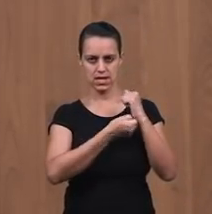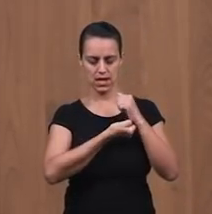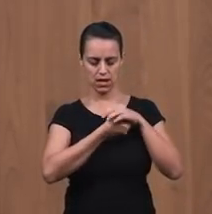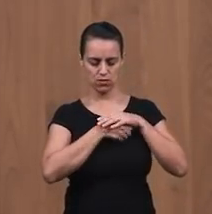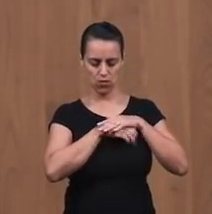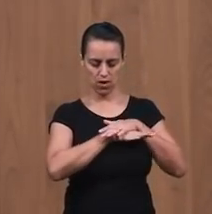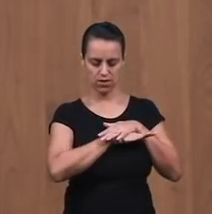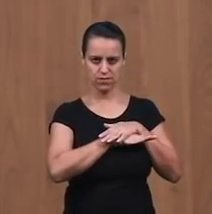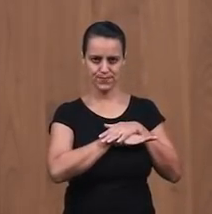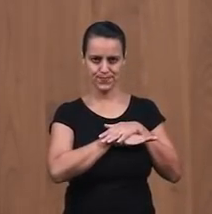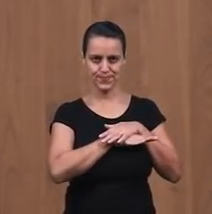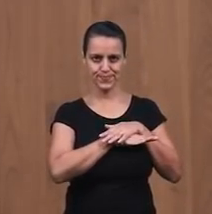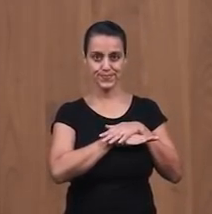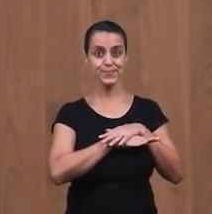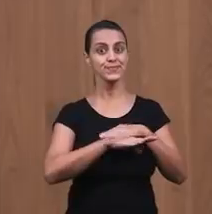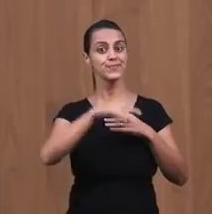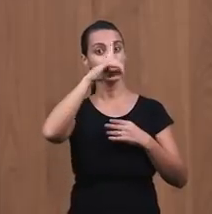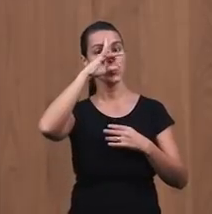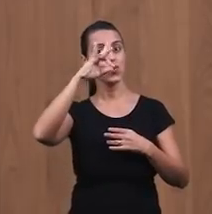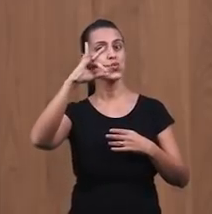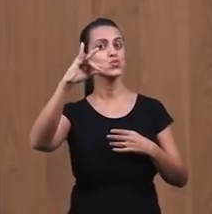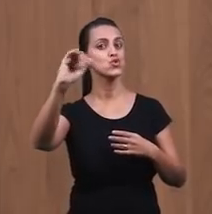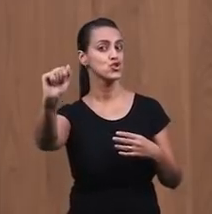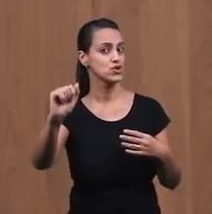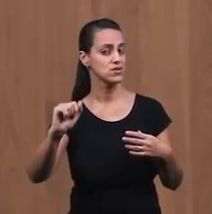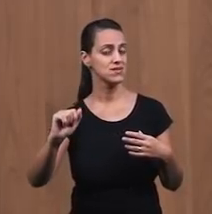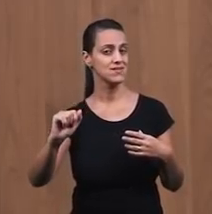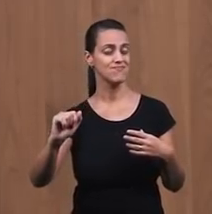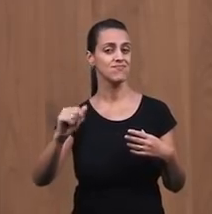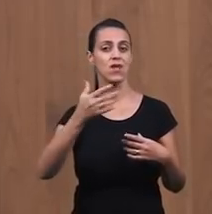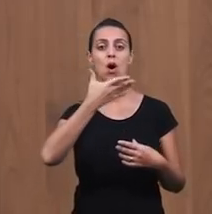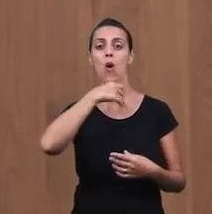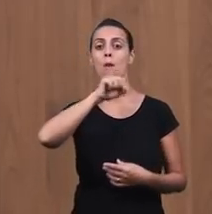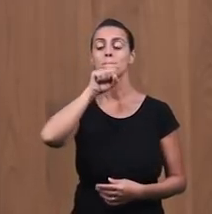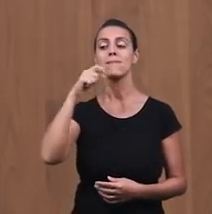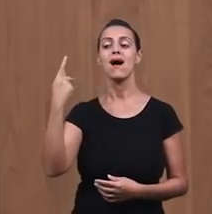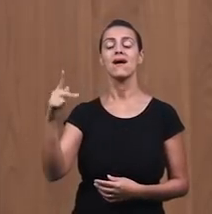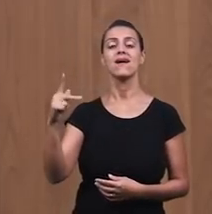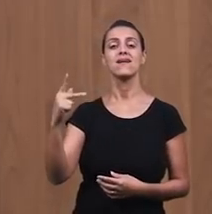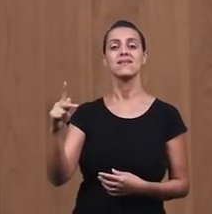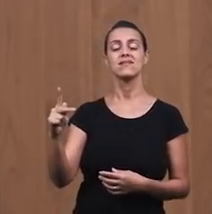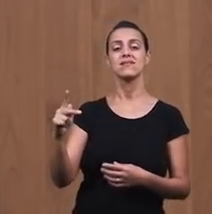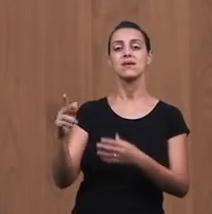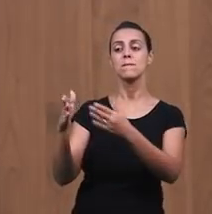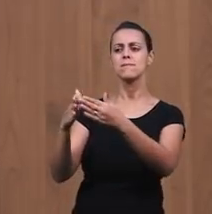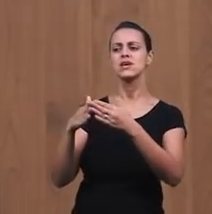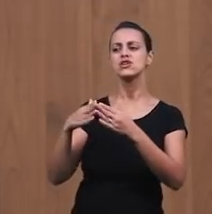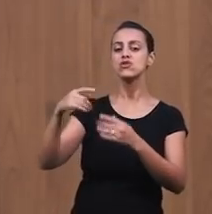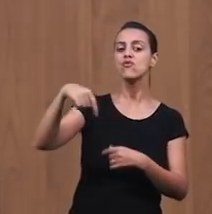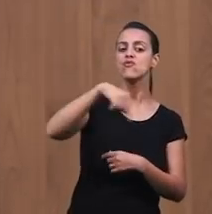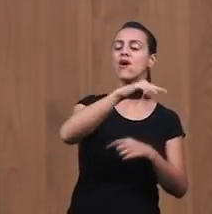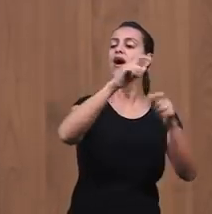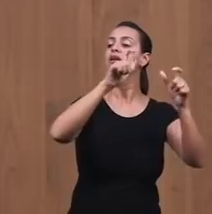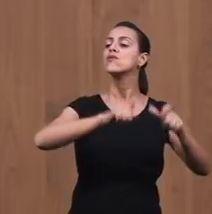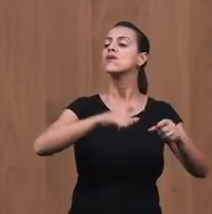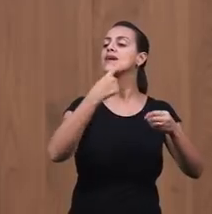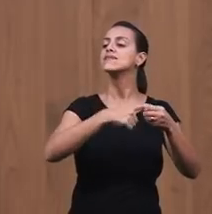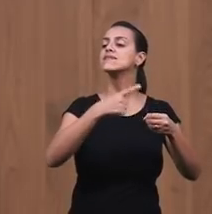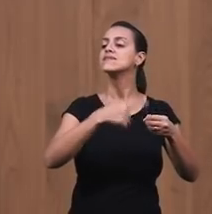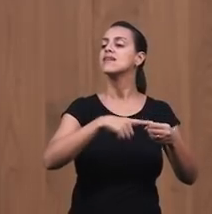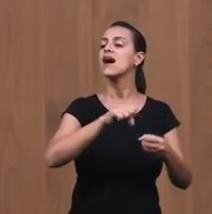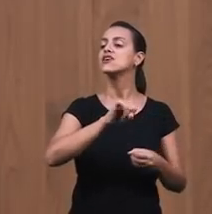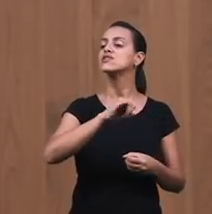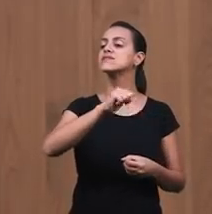Um dia O pai Jacó Pediu que José Fosse até Siquém Ver os seus